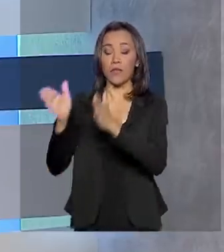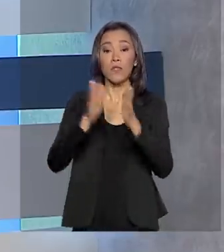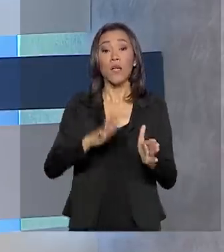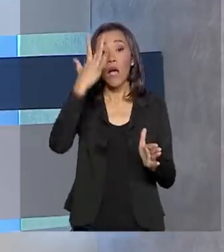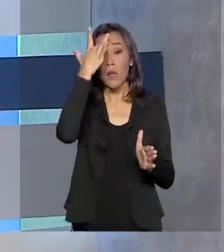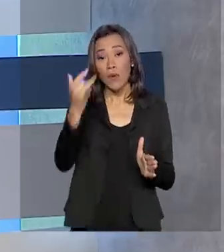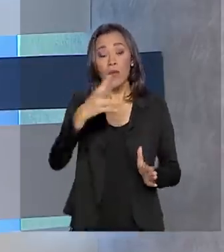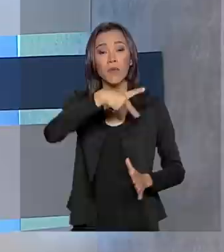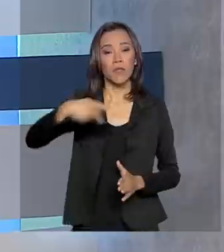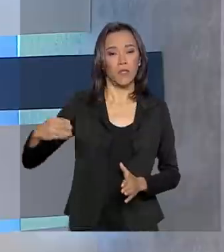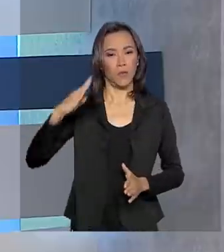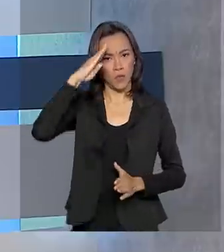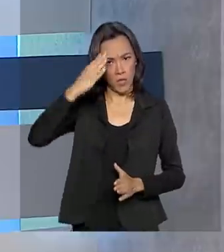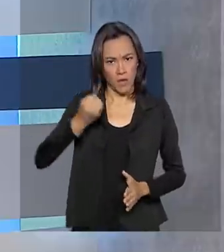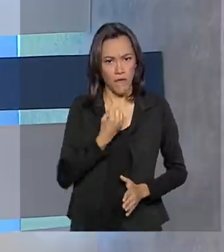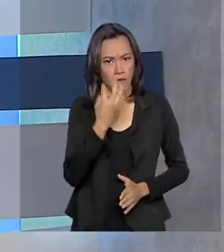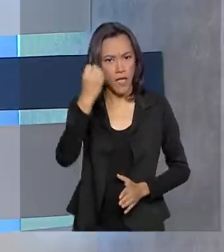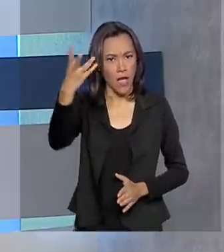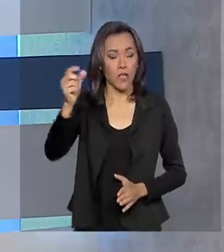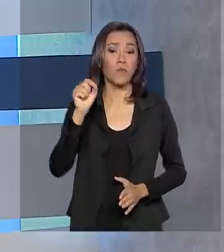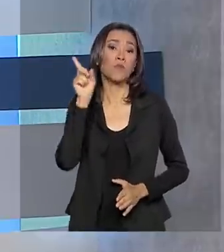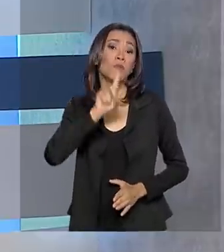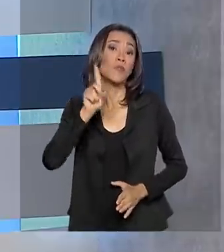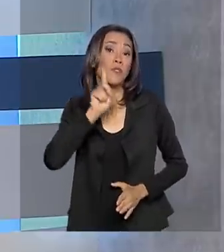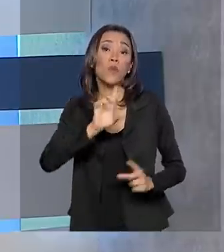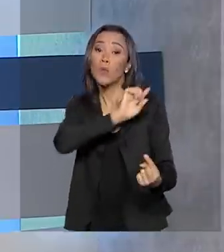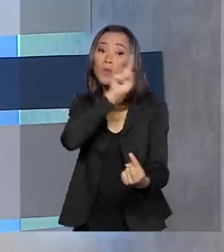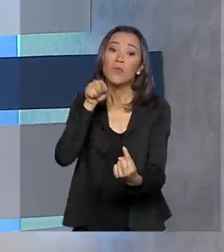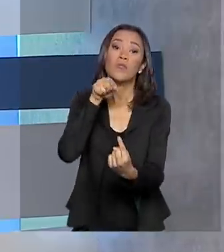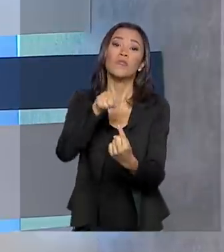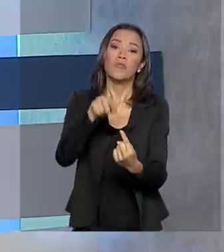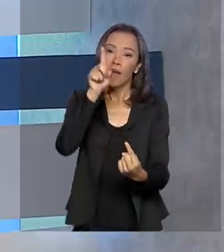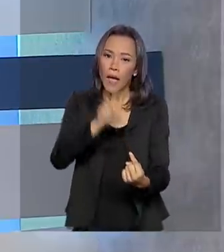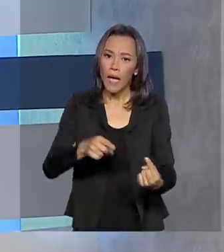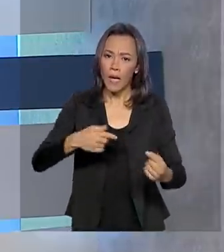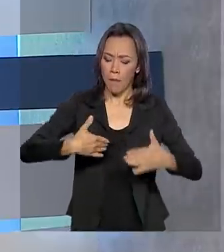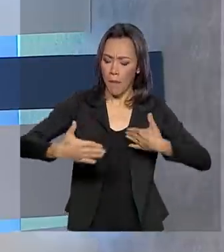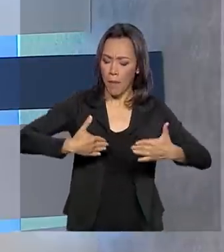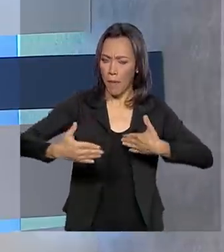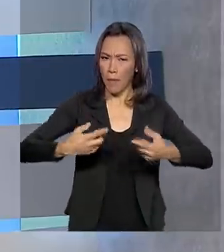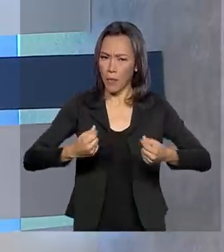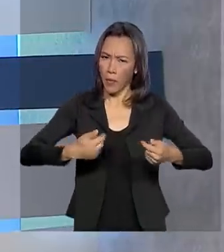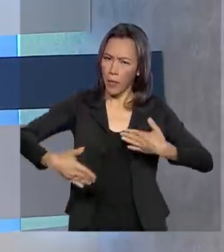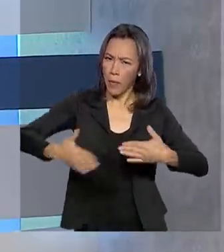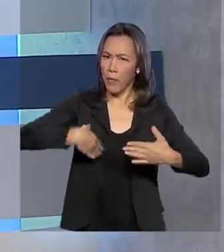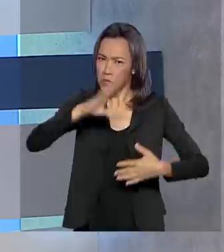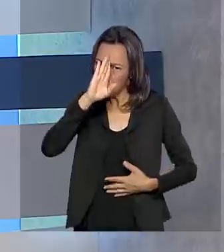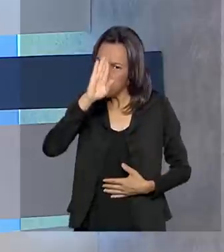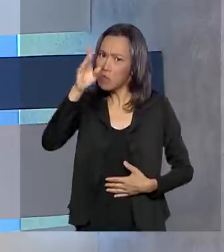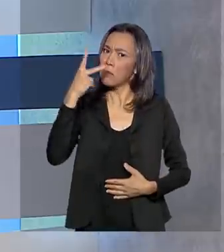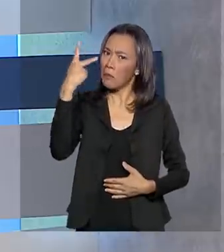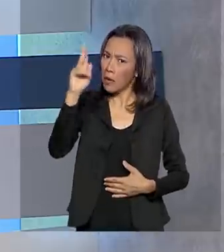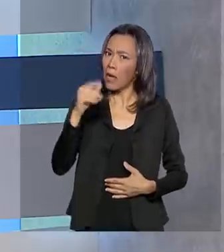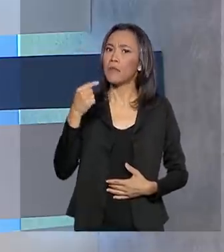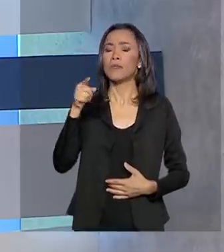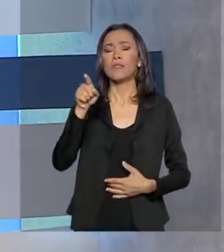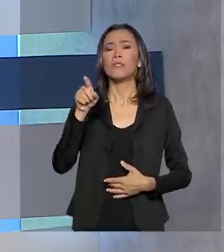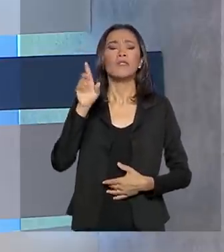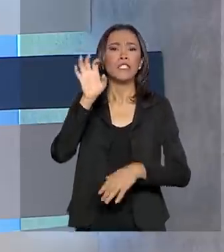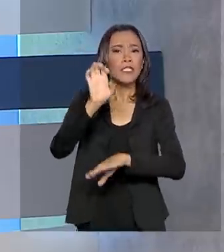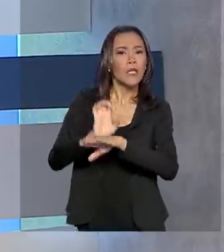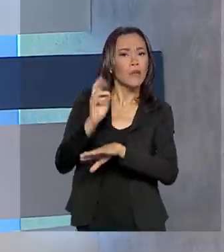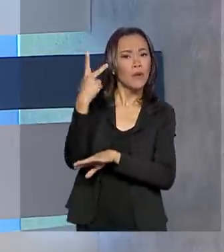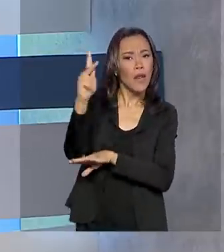amanhã para a Flórida. O objetivo é ampliar as relações comerciais com um dos principais estados americanos que abriga cerca de